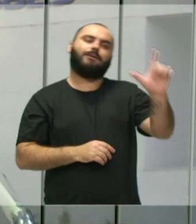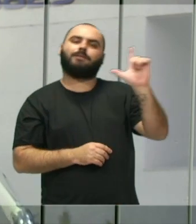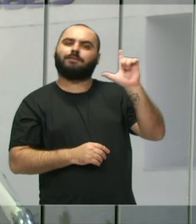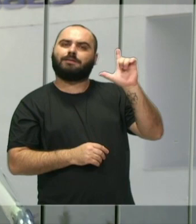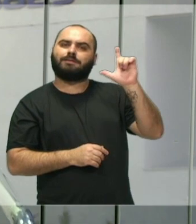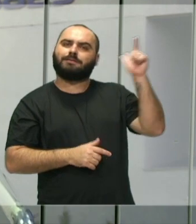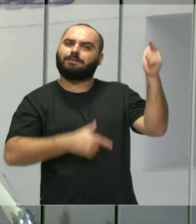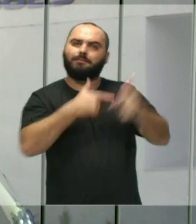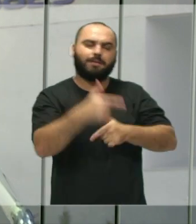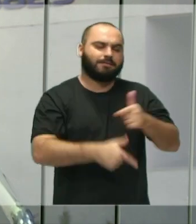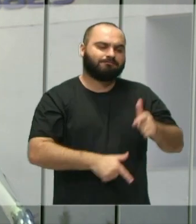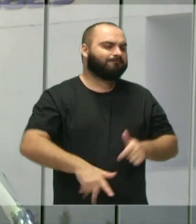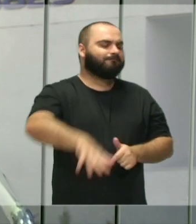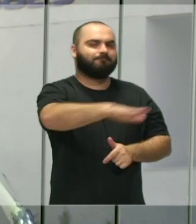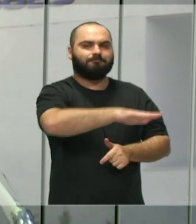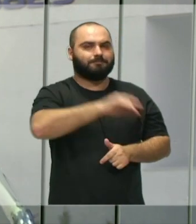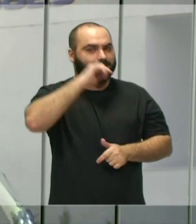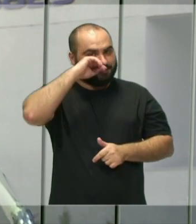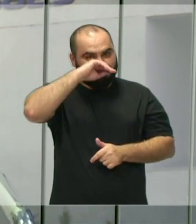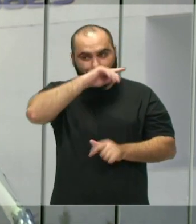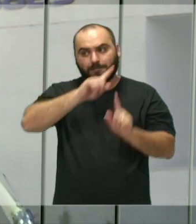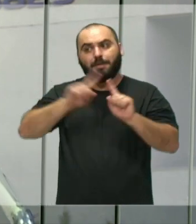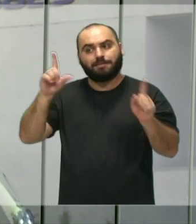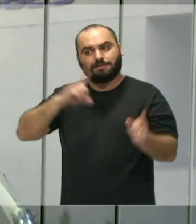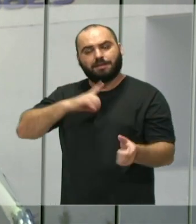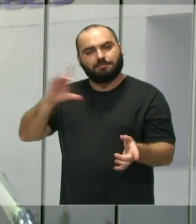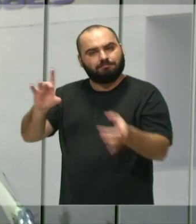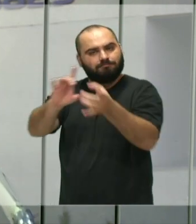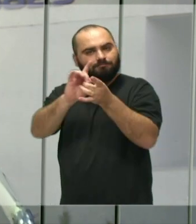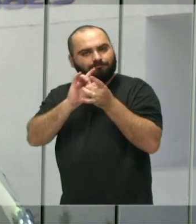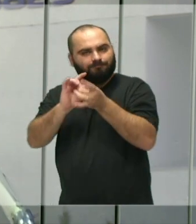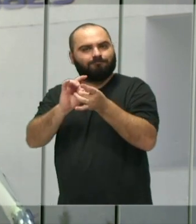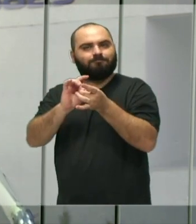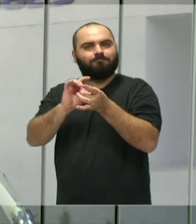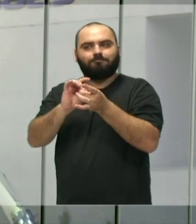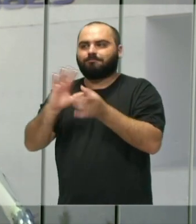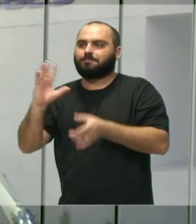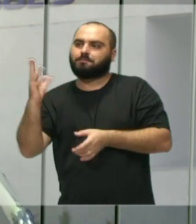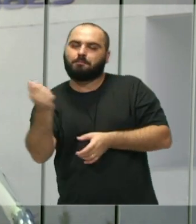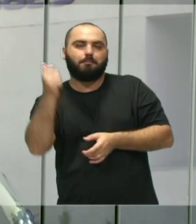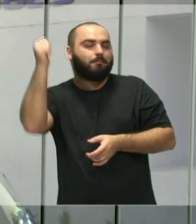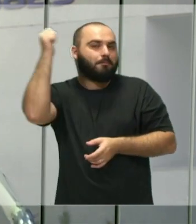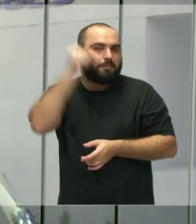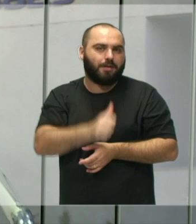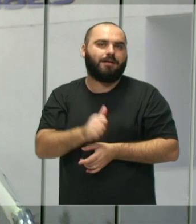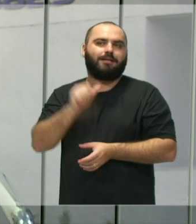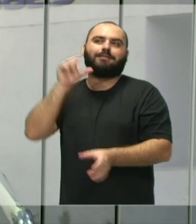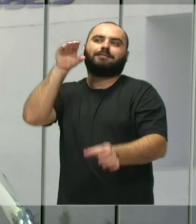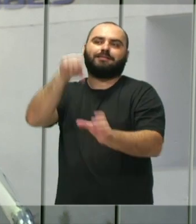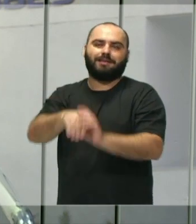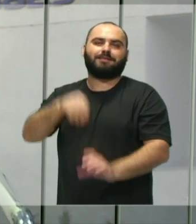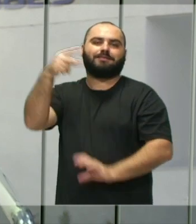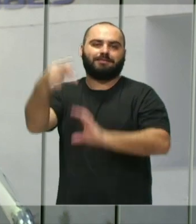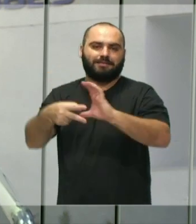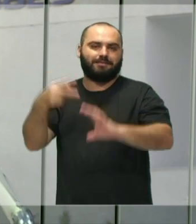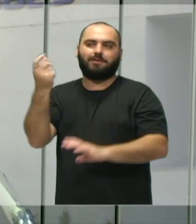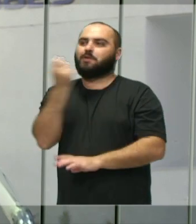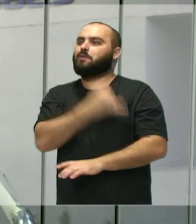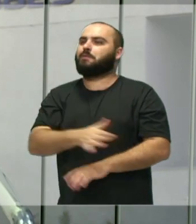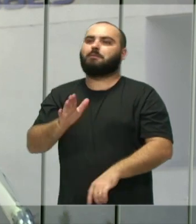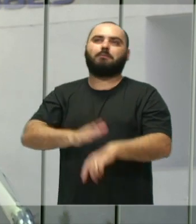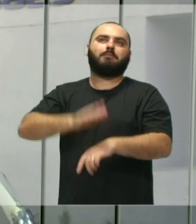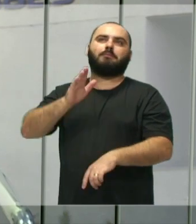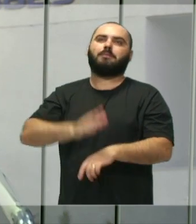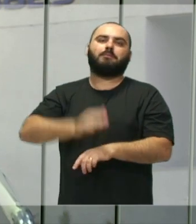sua... Mas a gente tem essa união, que é o fato de sermos mulheres e estarmos na Câmara com o maior número de mulheres da